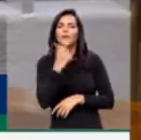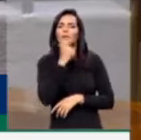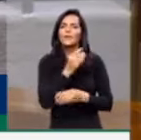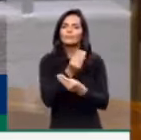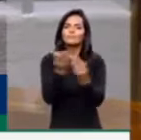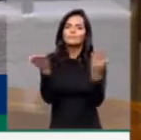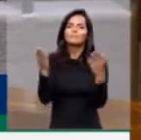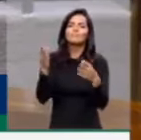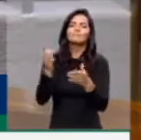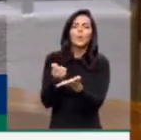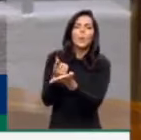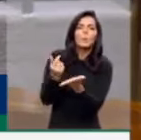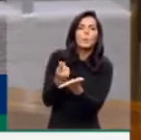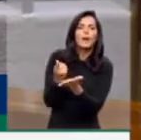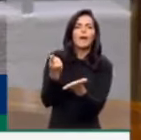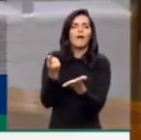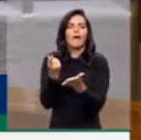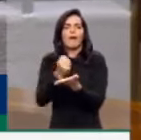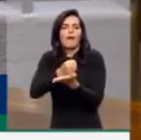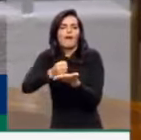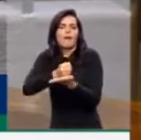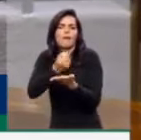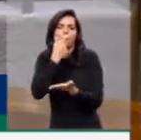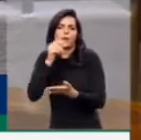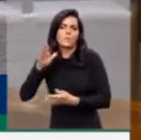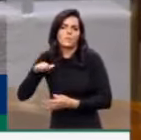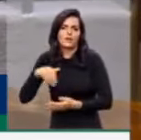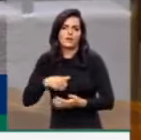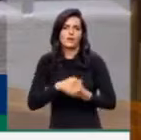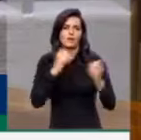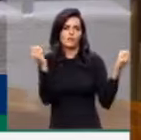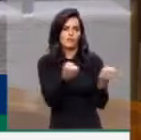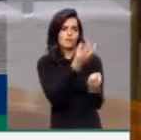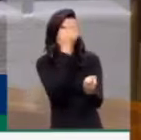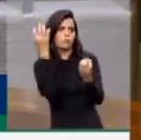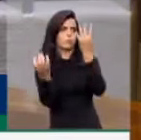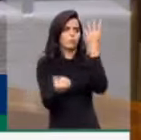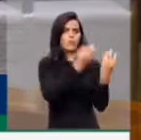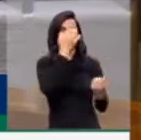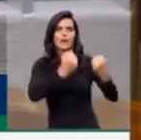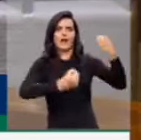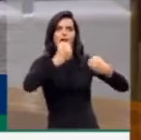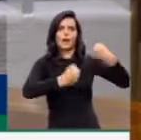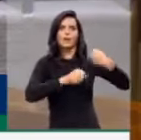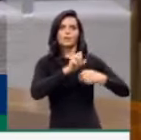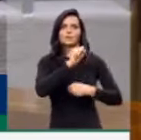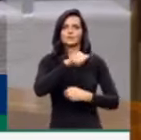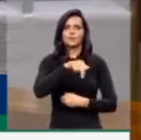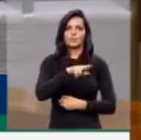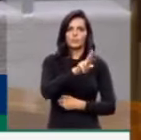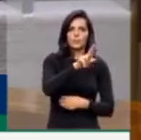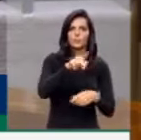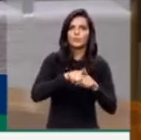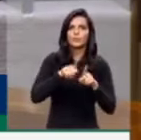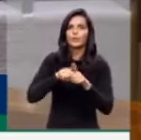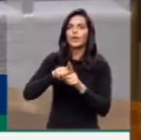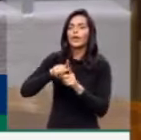povo de comprar remédio barato? Quem não lembra do SAMU, das ambulâncias? Quem não lembra das UPAs, os mini